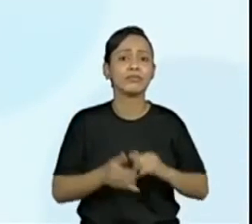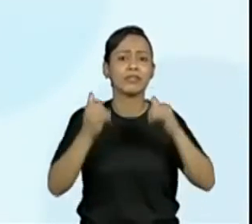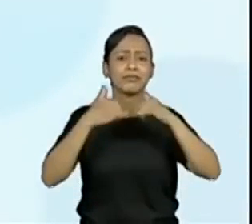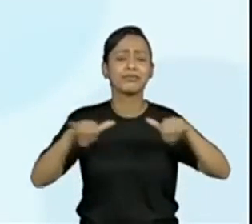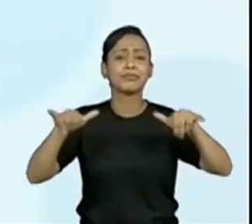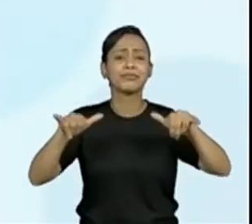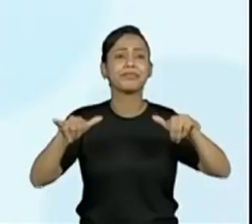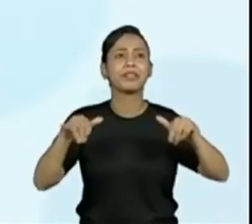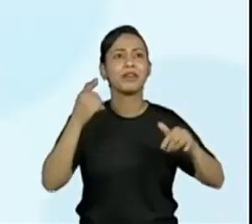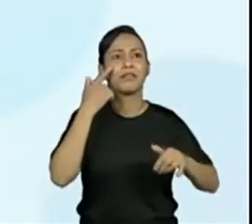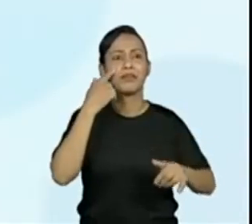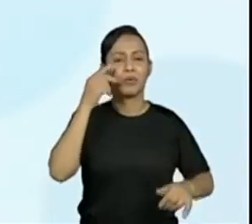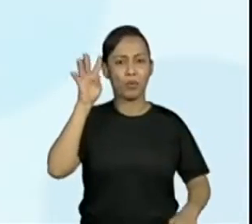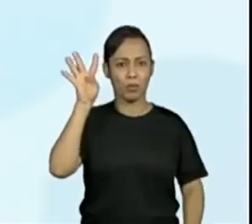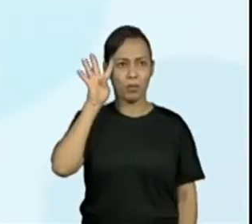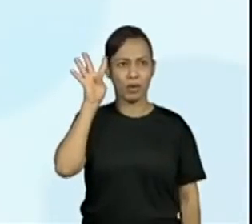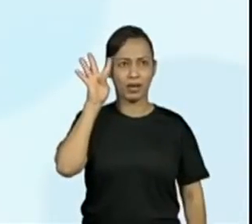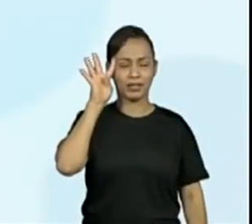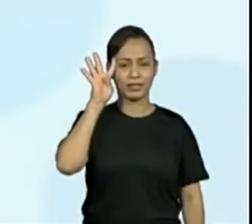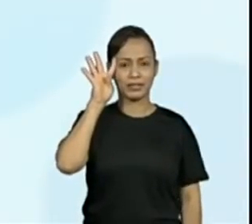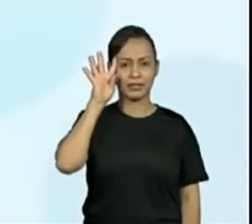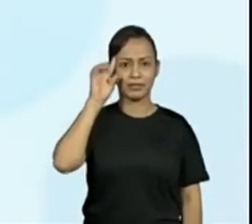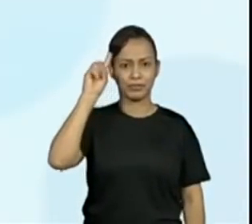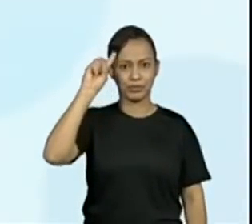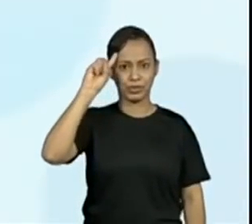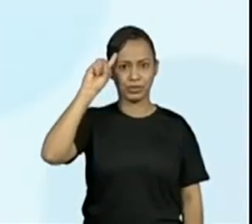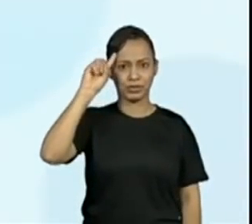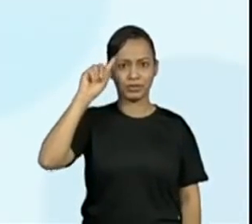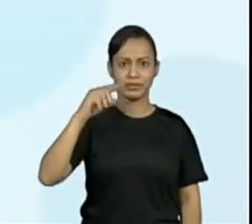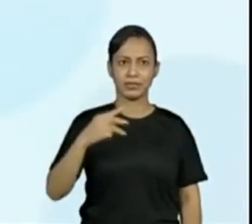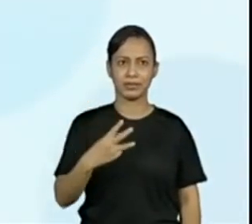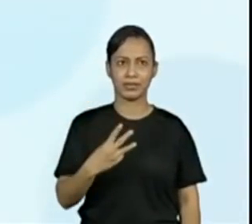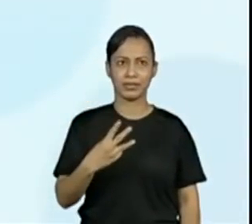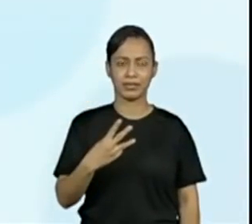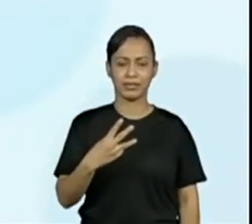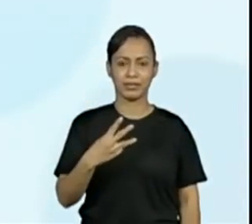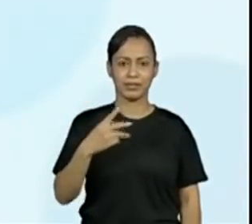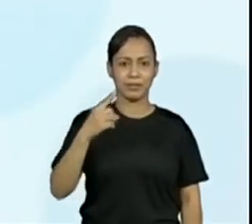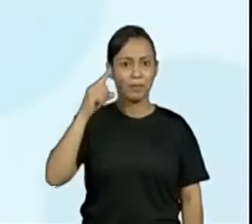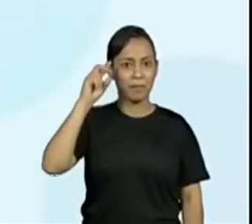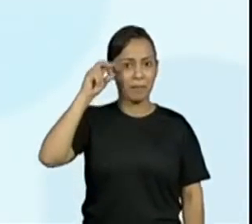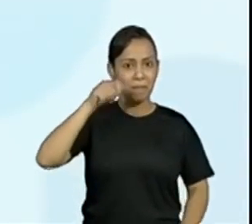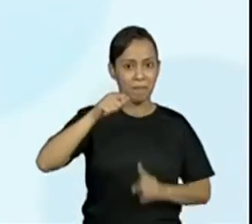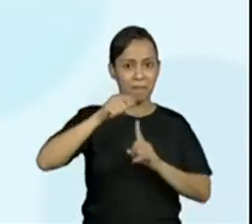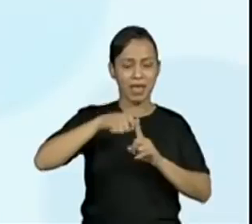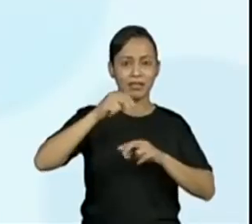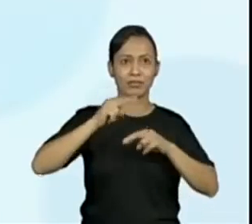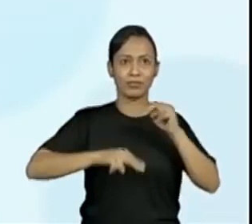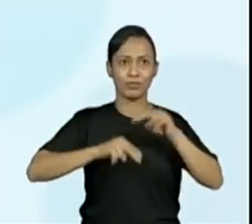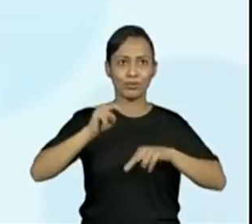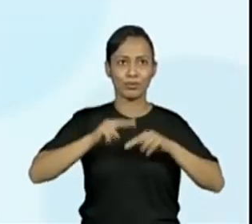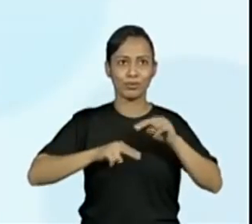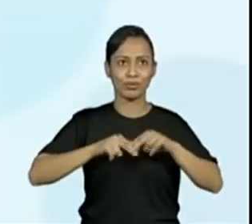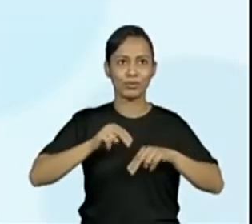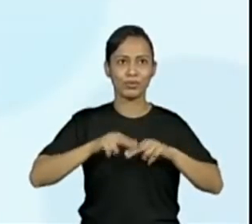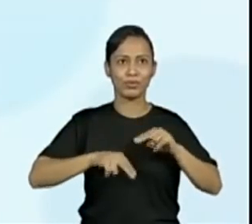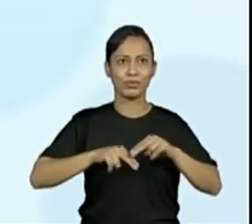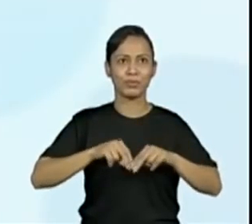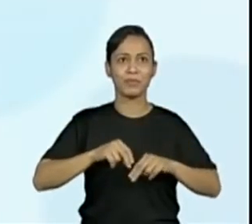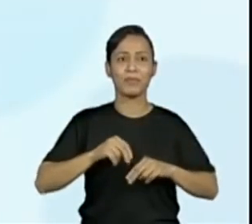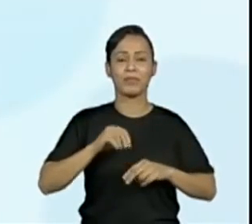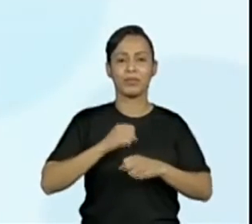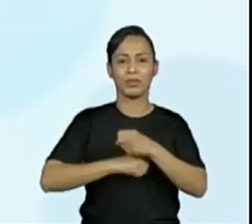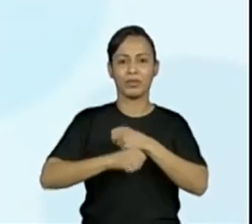Quarta, 3 de junho de 2020, 16 horas e 28 do Portal do Governo. Então é uma